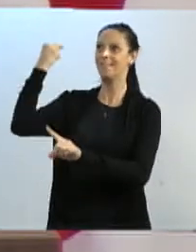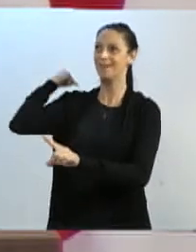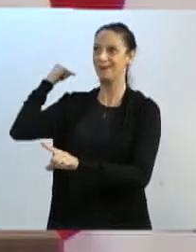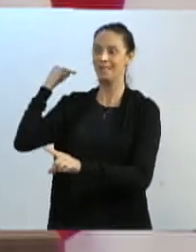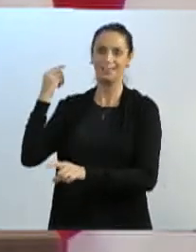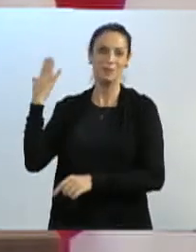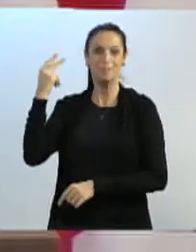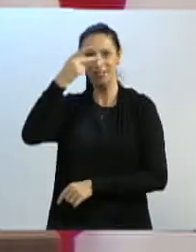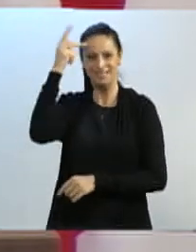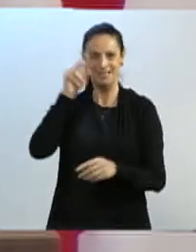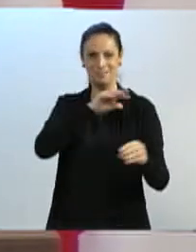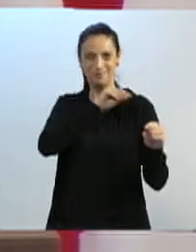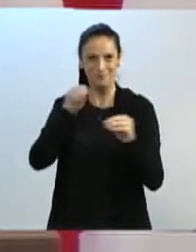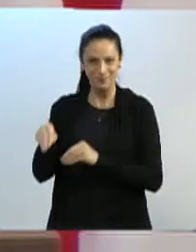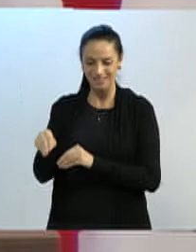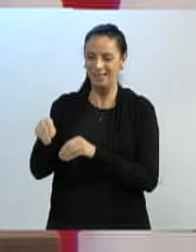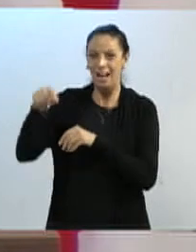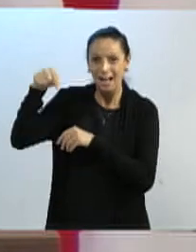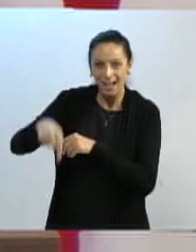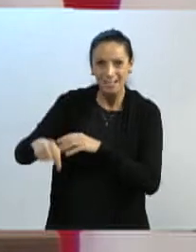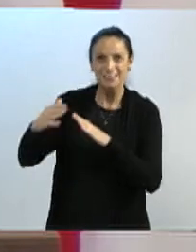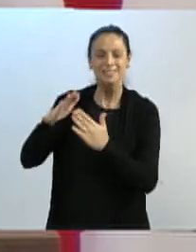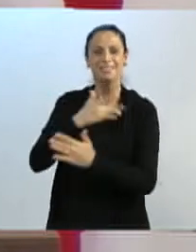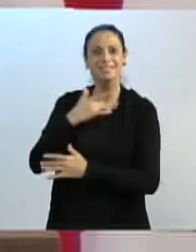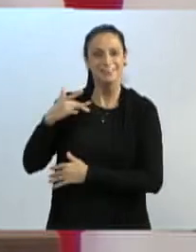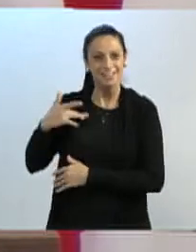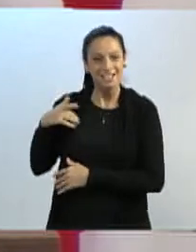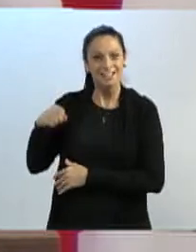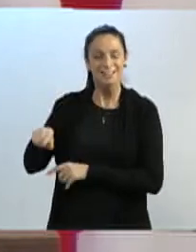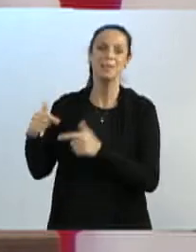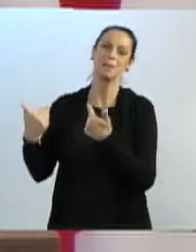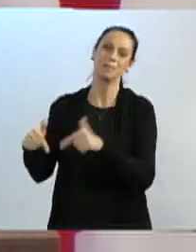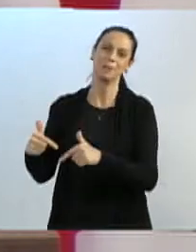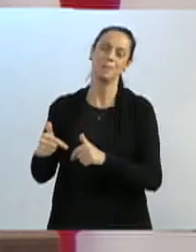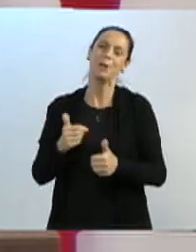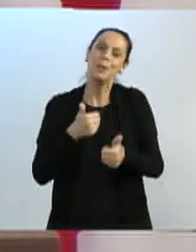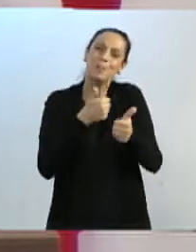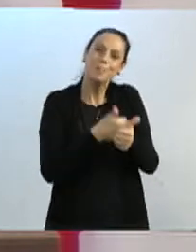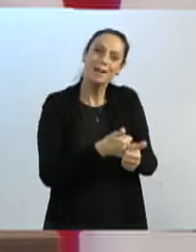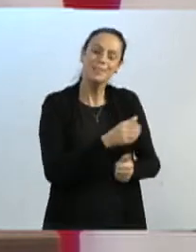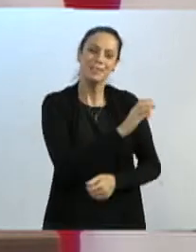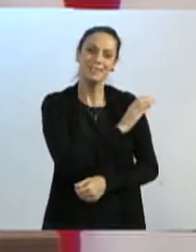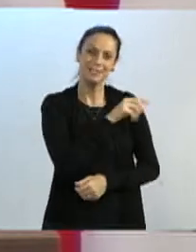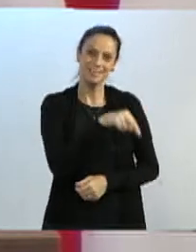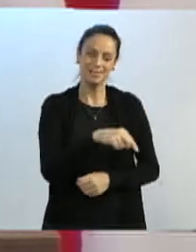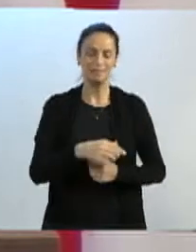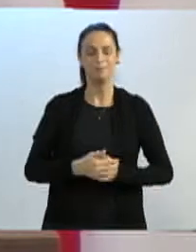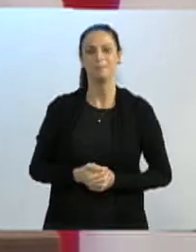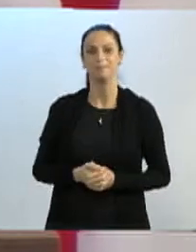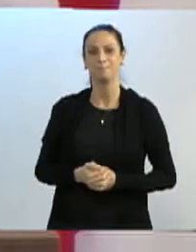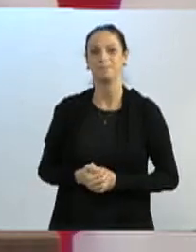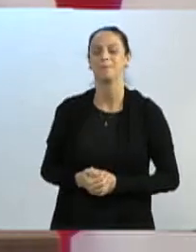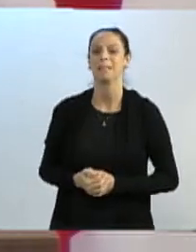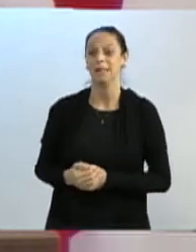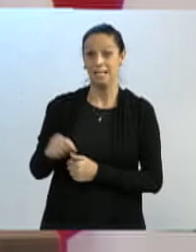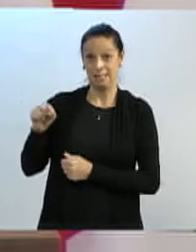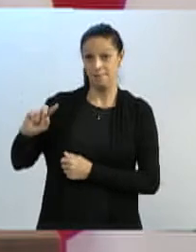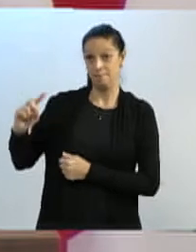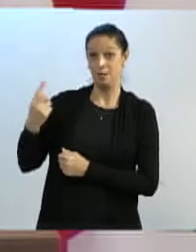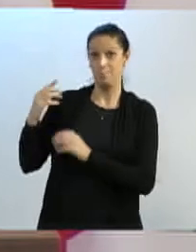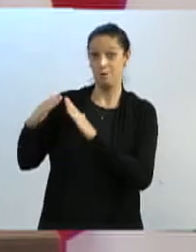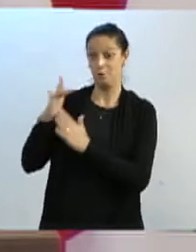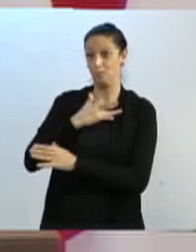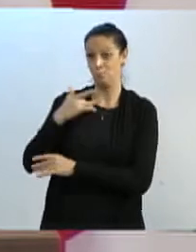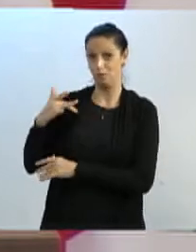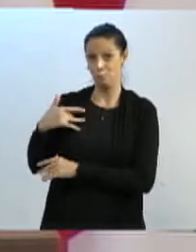chegar aqui, naquela unidade ali, ao lado do CI, ou melhor, a unidade estava ali, mais tarde o CI foi